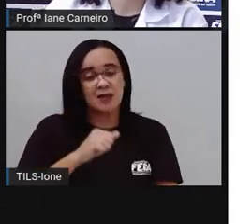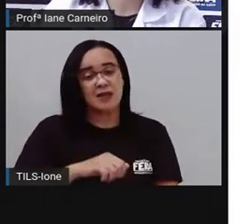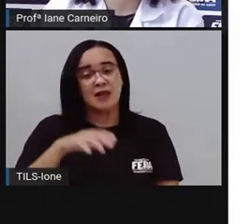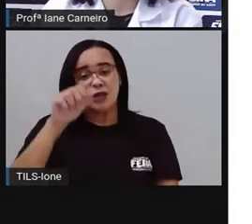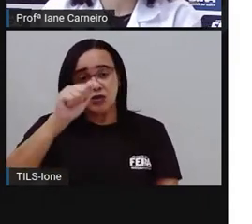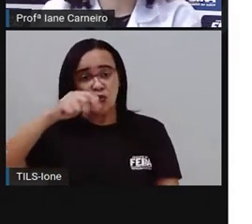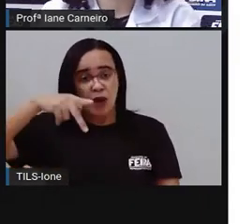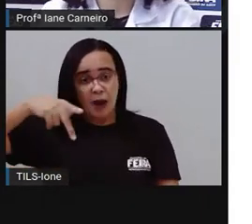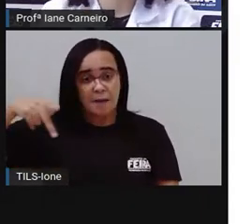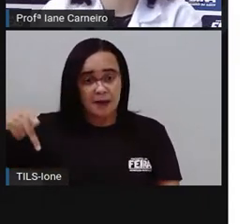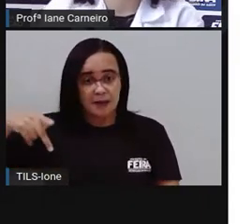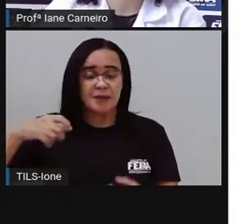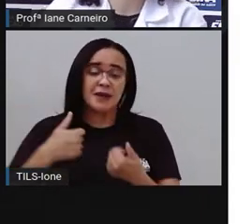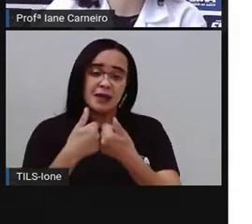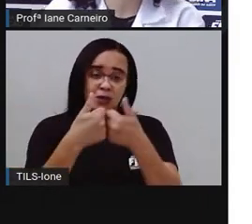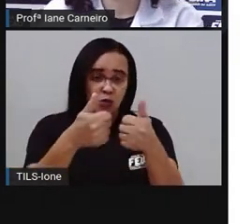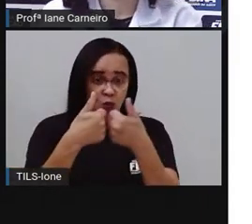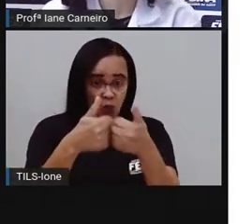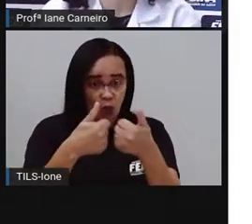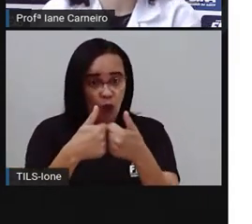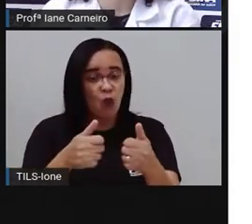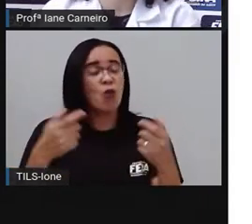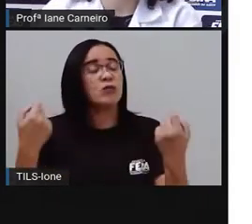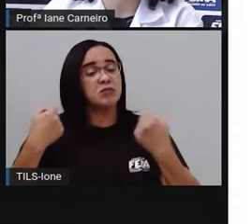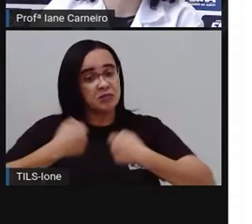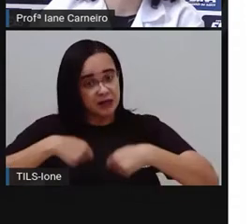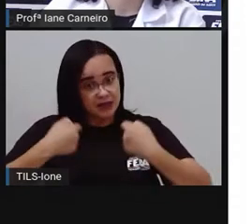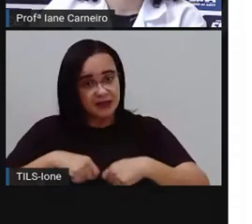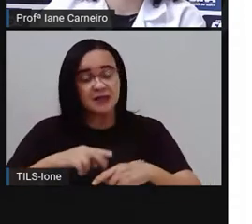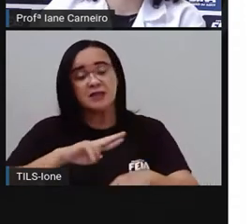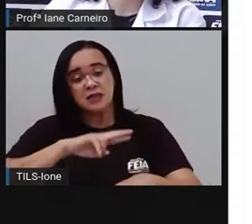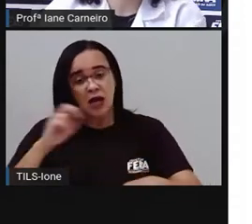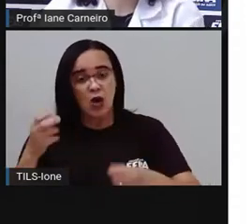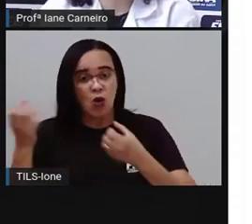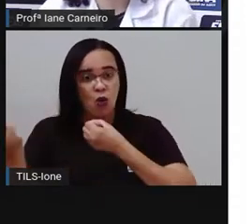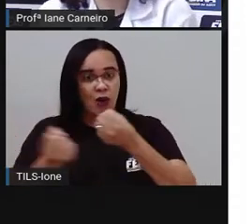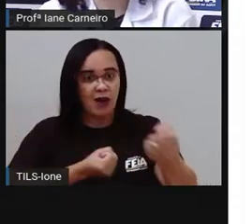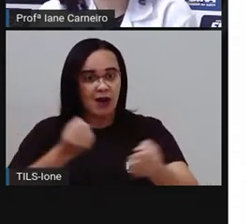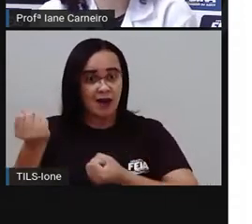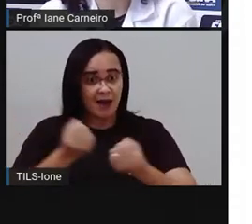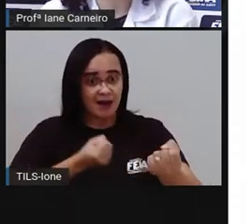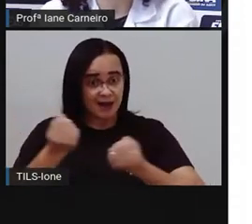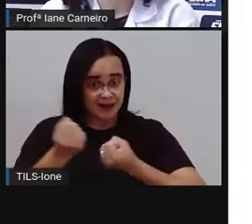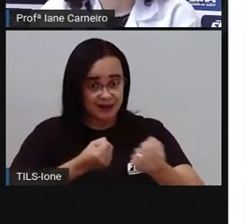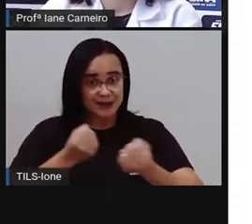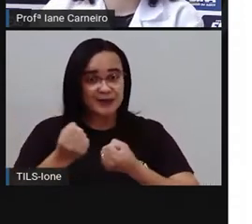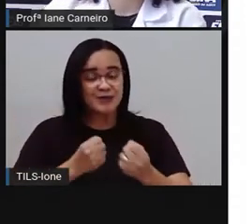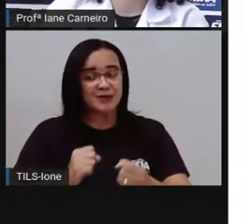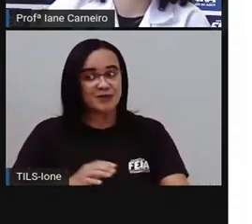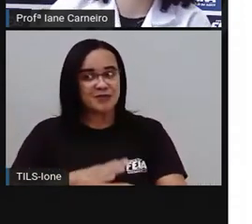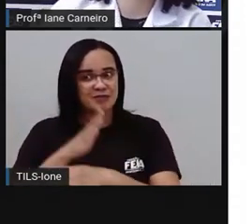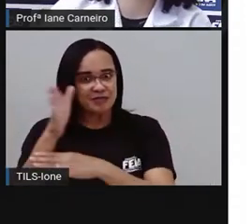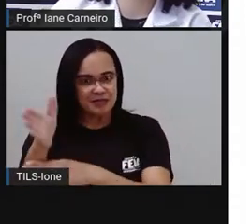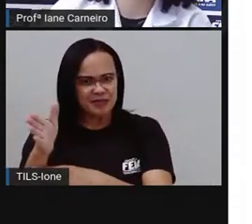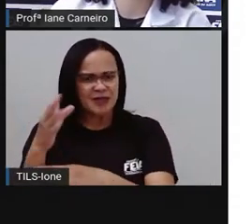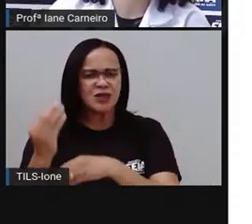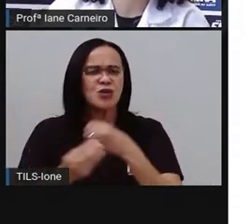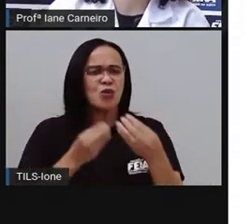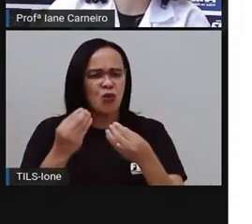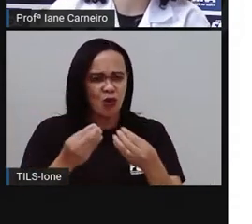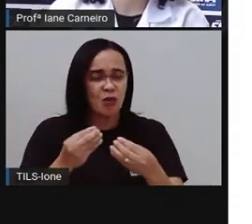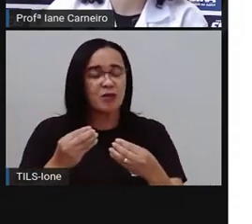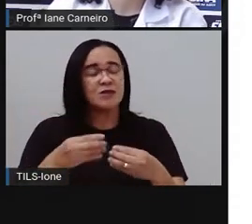aplicativos de transporte. A gente precisa também saber o endereço. E saber para onde a gente quer ir. Até para o